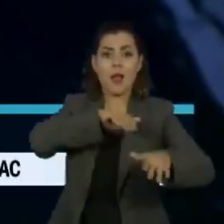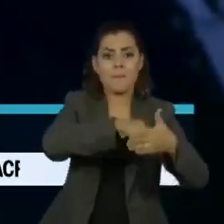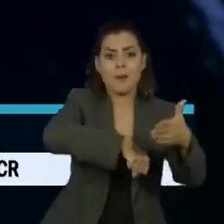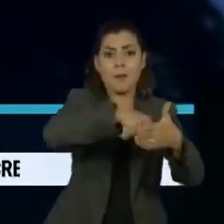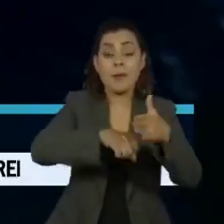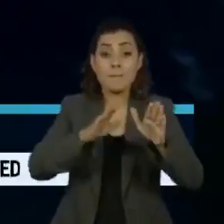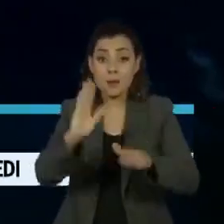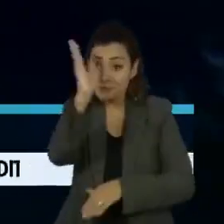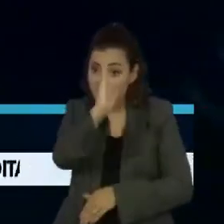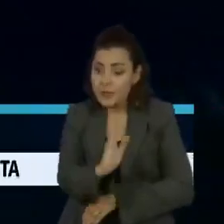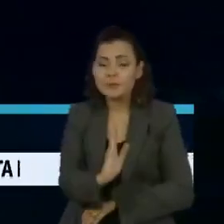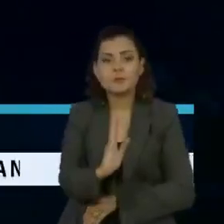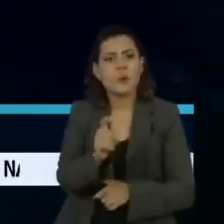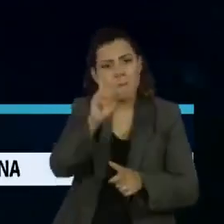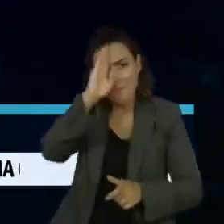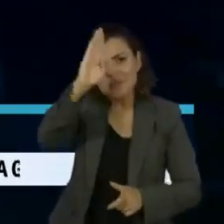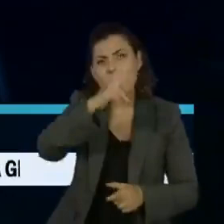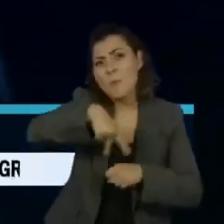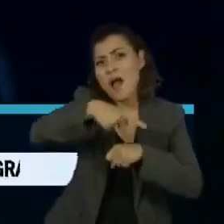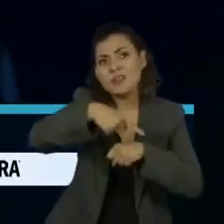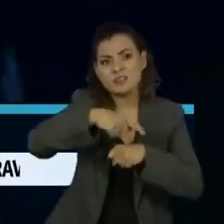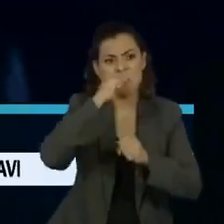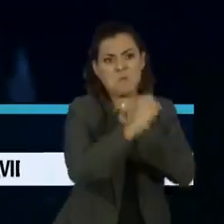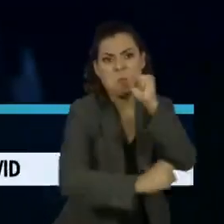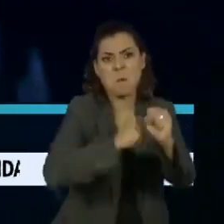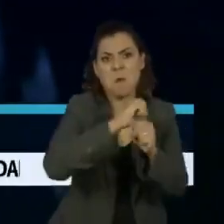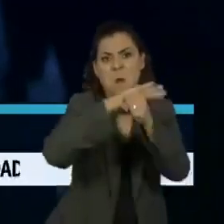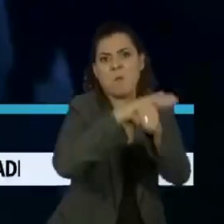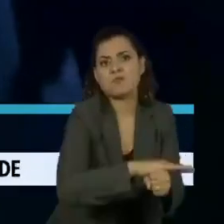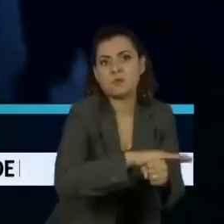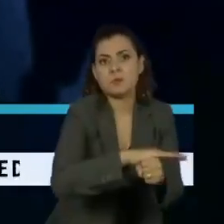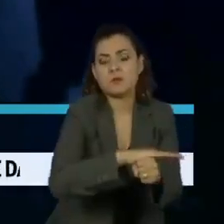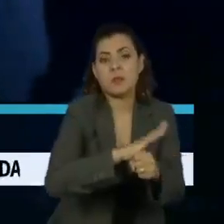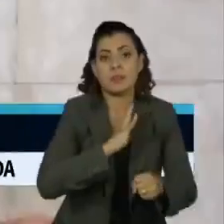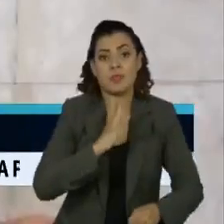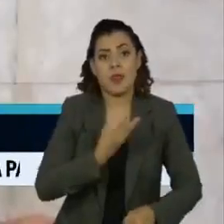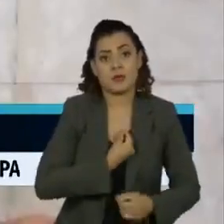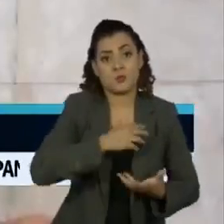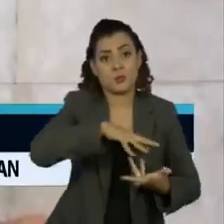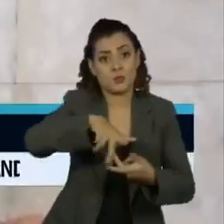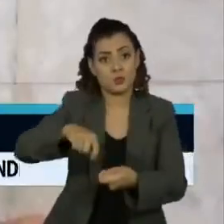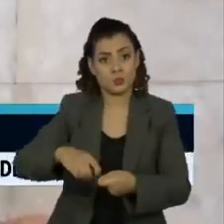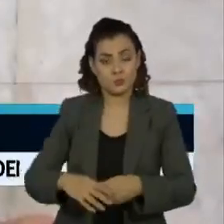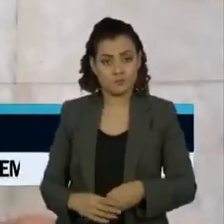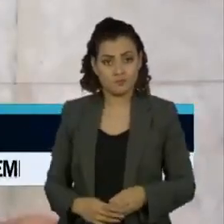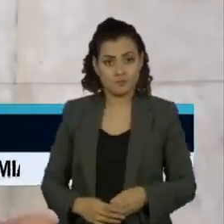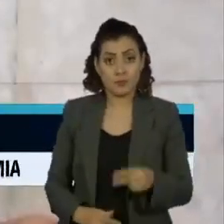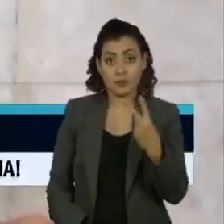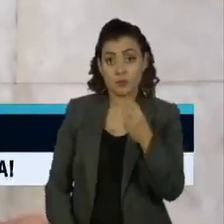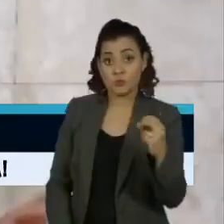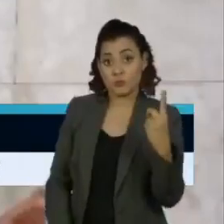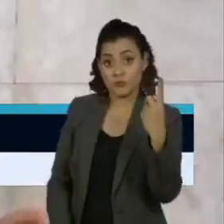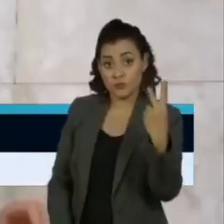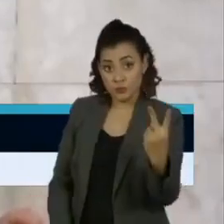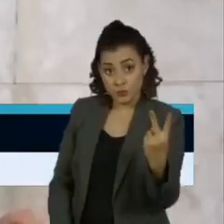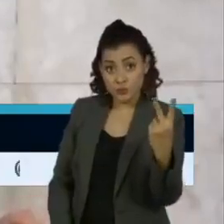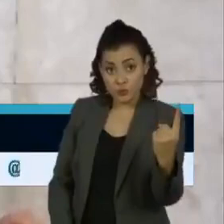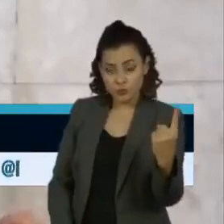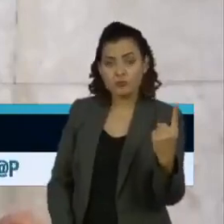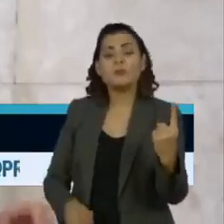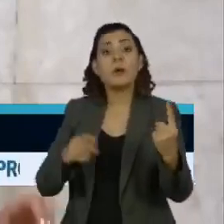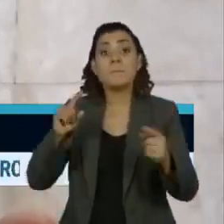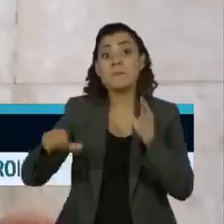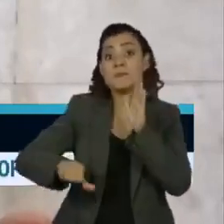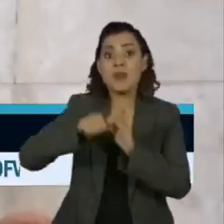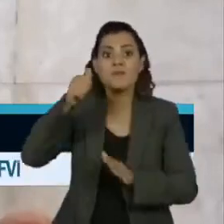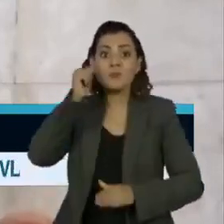Brasil é ainda a nação que mais mata pessoas transexuais no mundo. Em 2021, pela primeira vez na